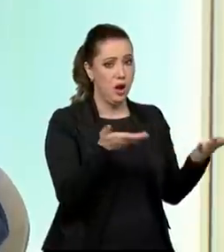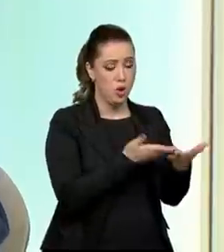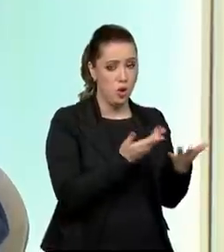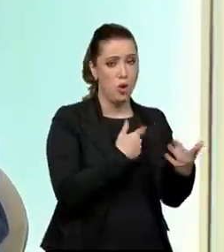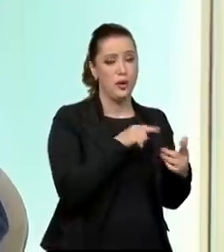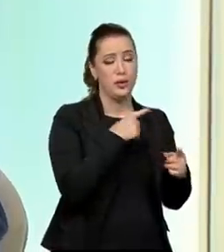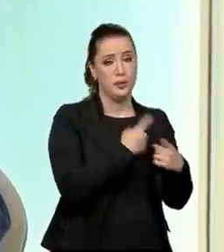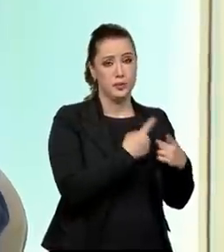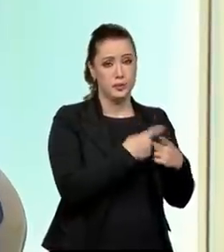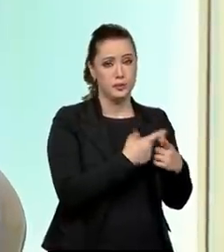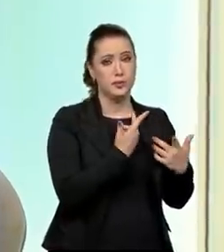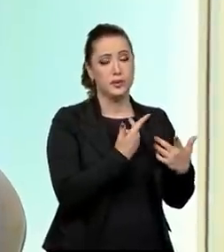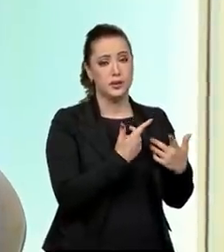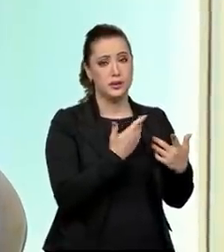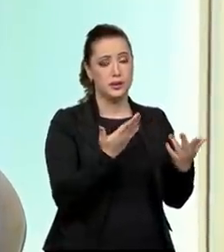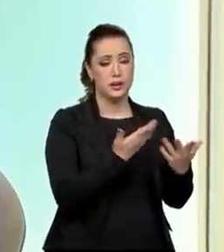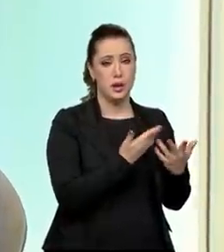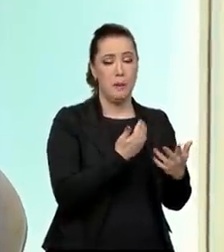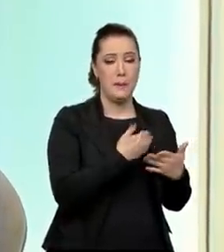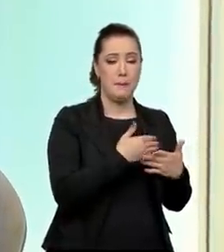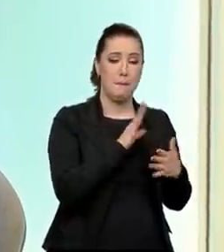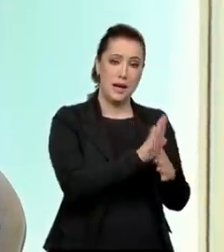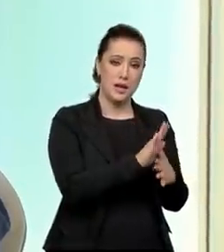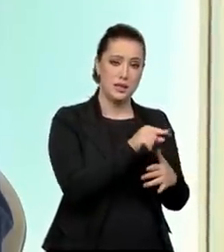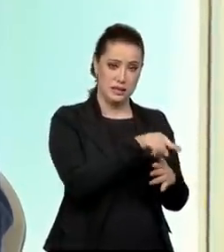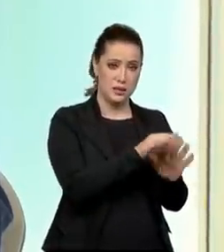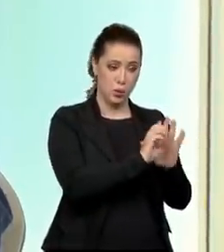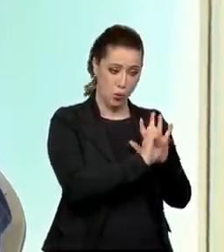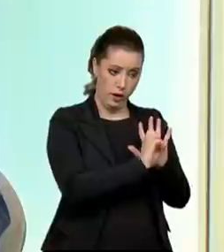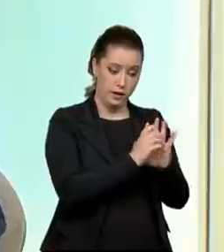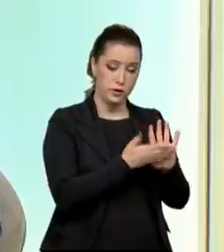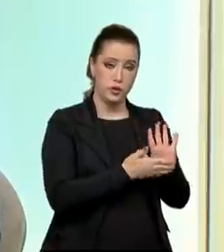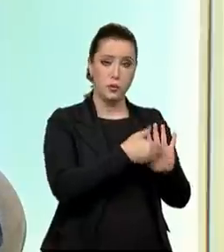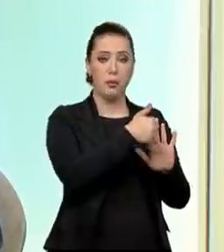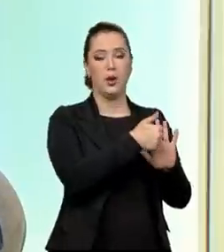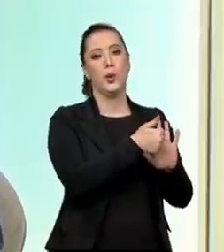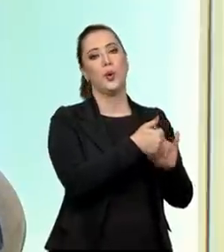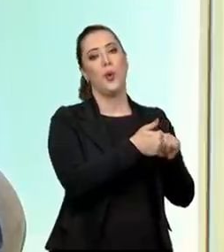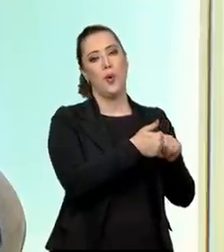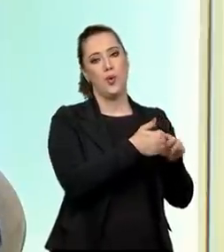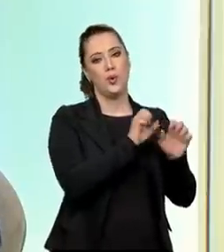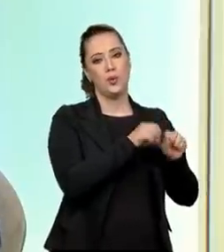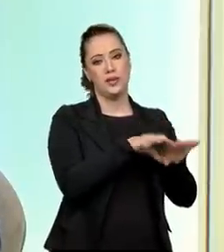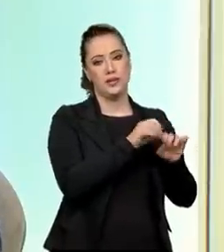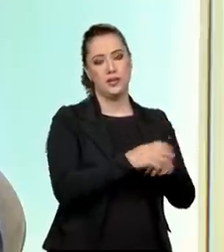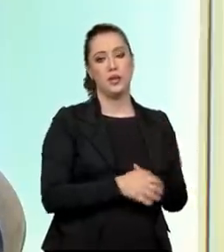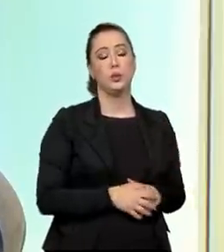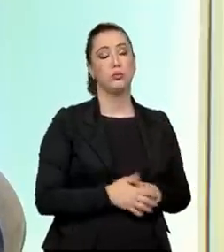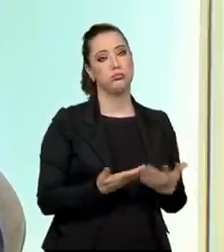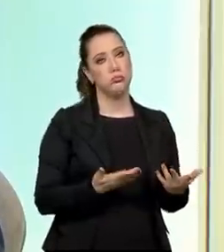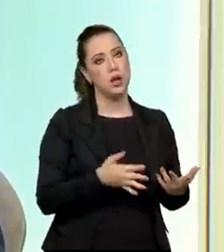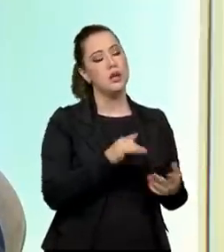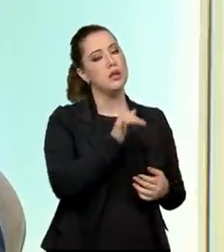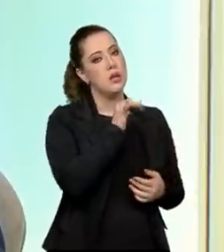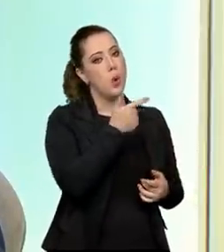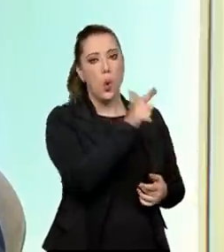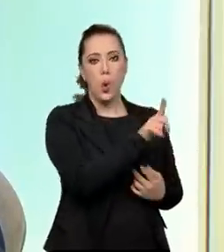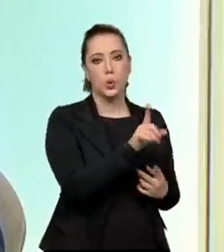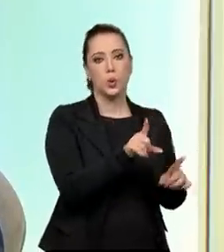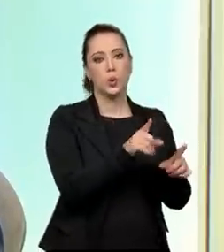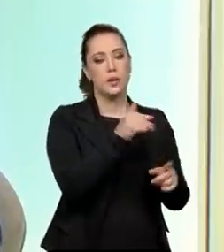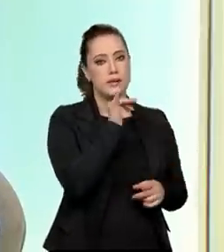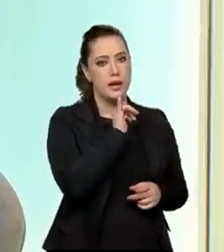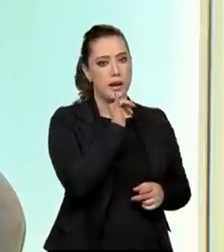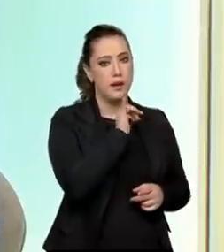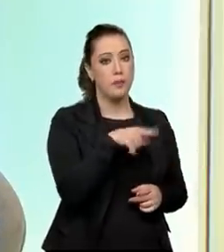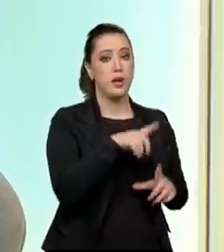né? Mas a gente melhorou muito na educação, na universalização. Na redução da mortalidade infantil, por exemplo, praticamente um dígito,